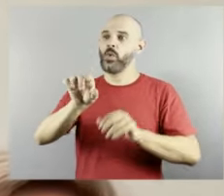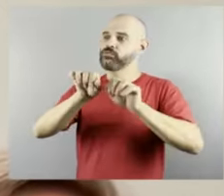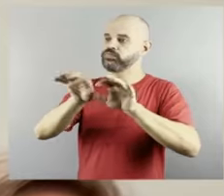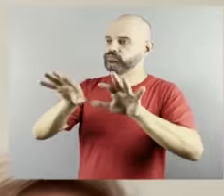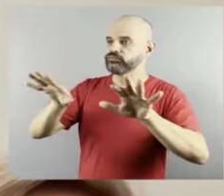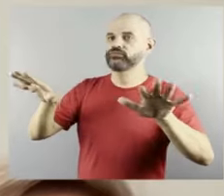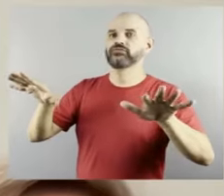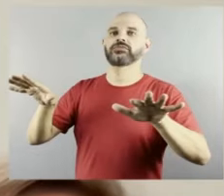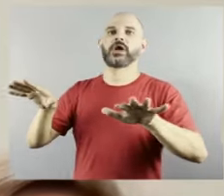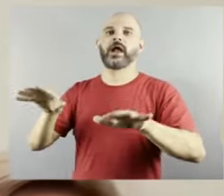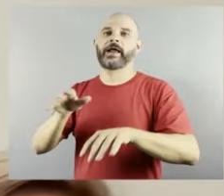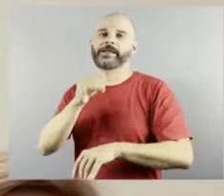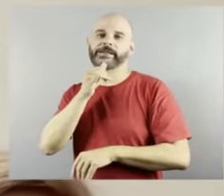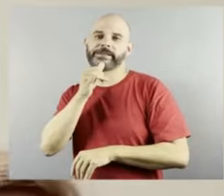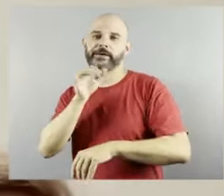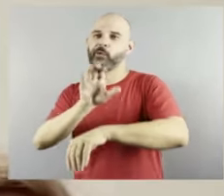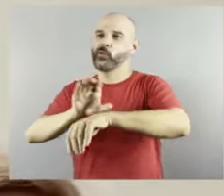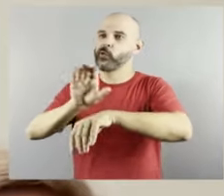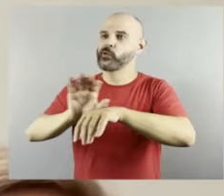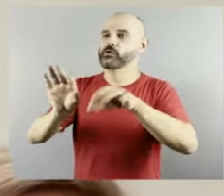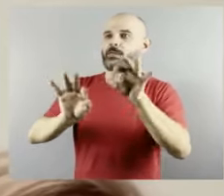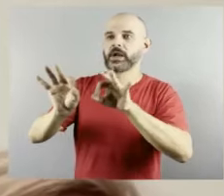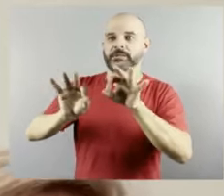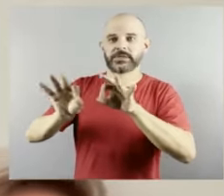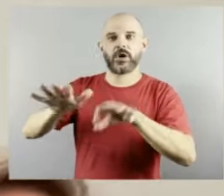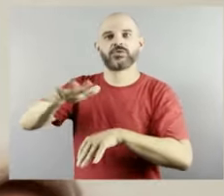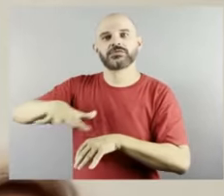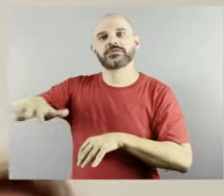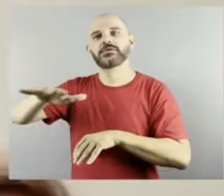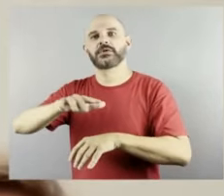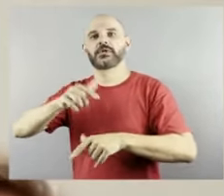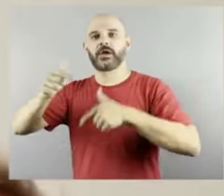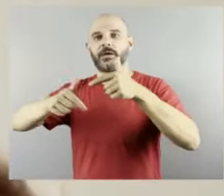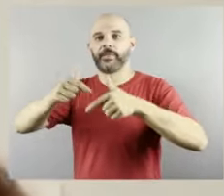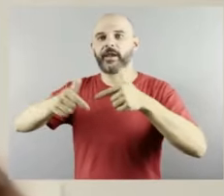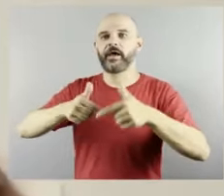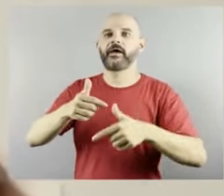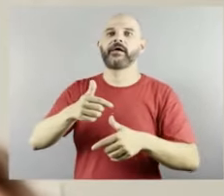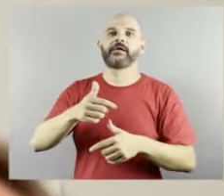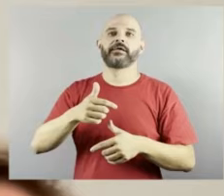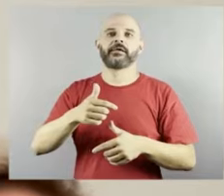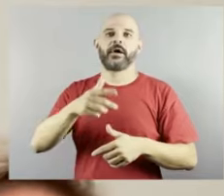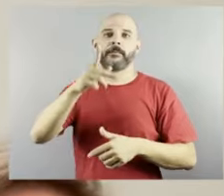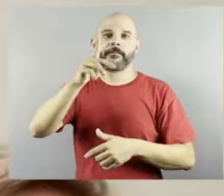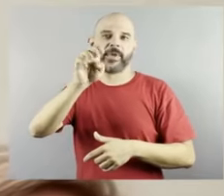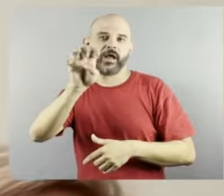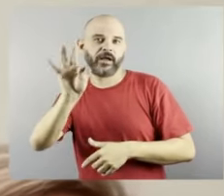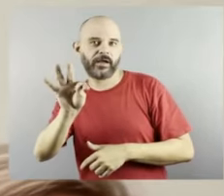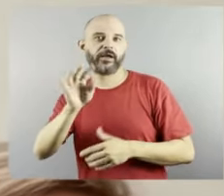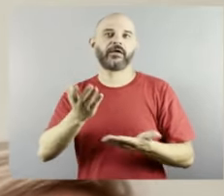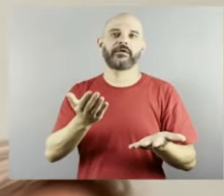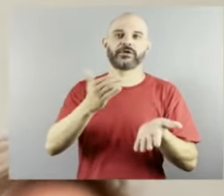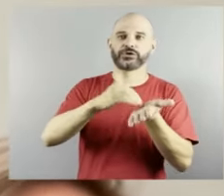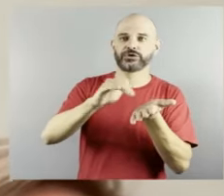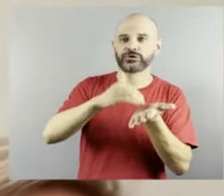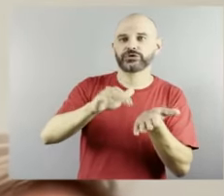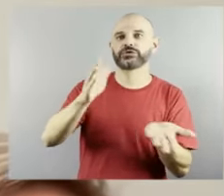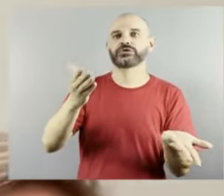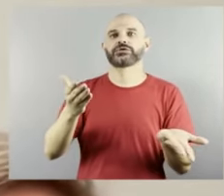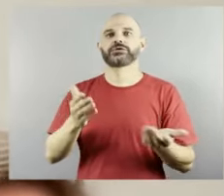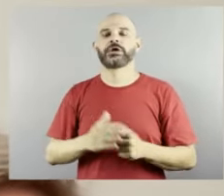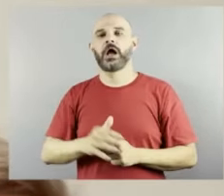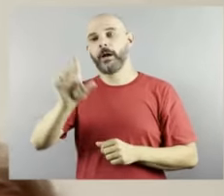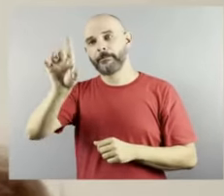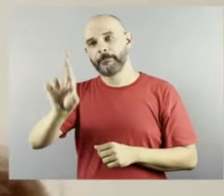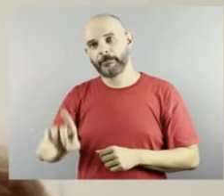curso que prepara para o mercado pet para escritório a pessoa com deficiência e sempre temos vagas para as pessoas